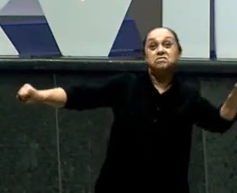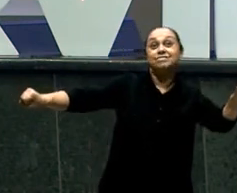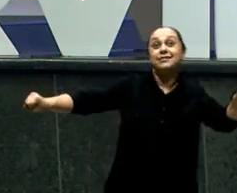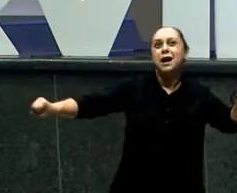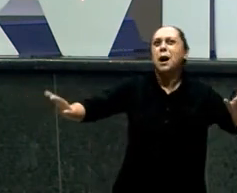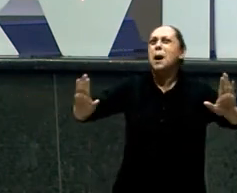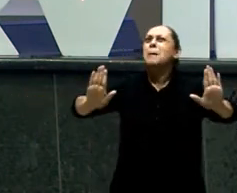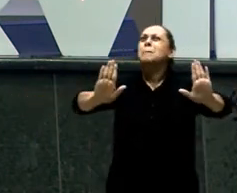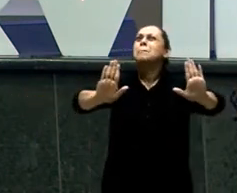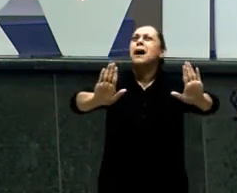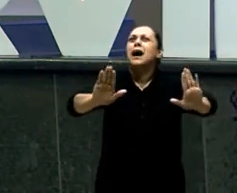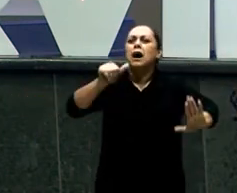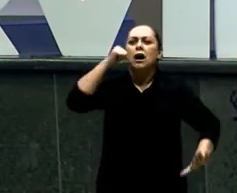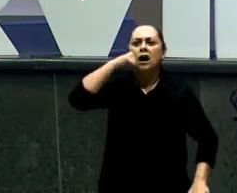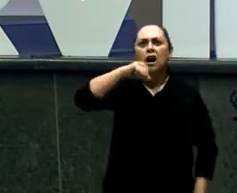Mas tem ou não tem